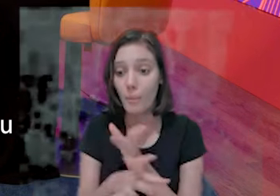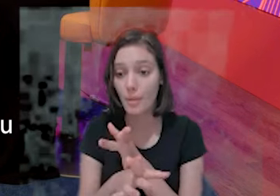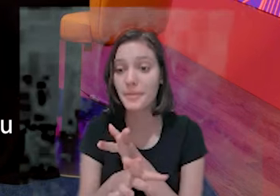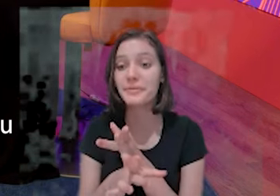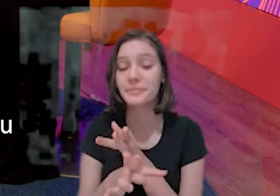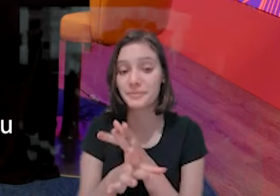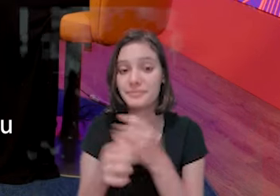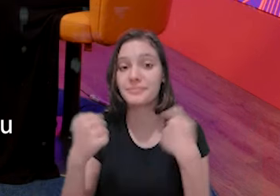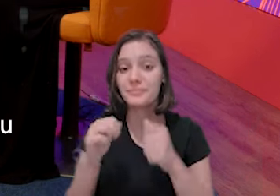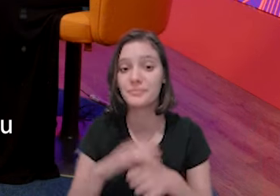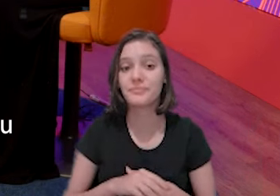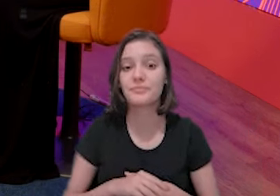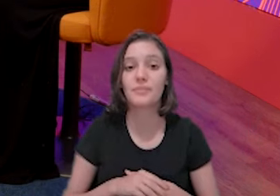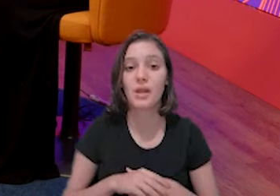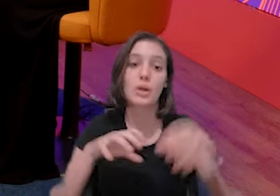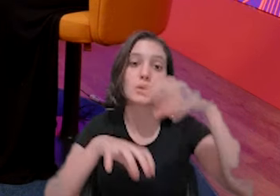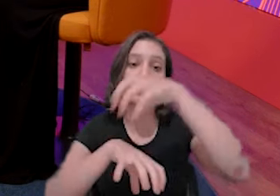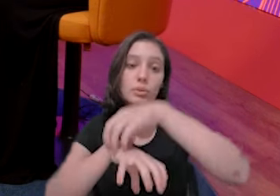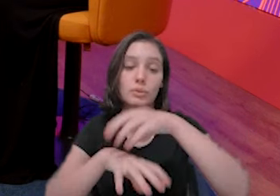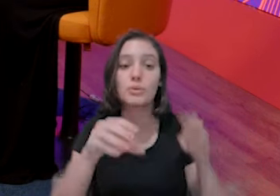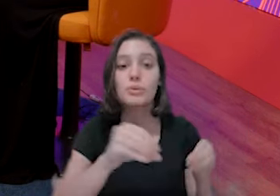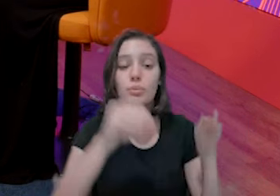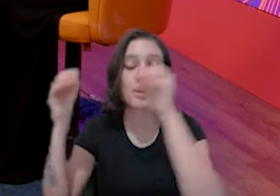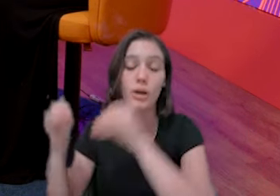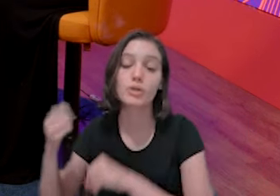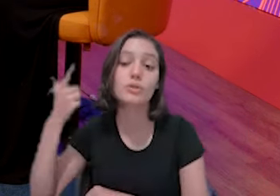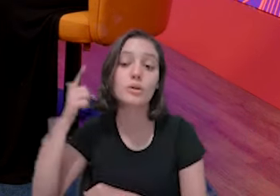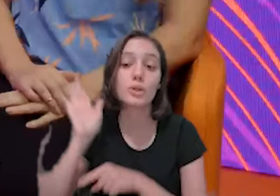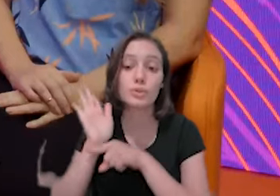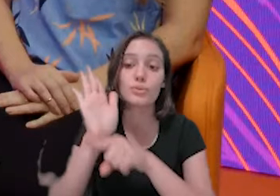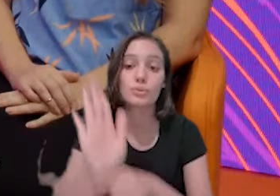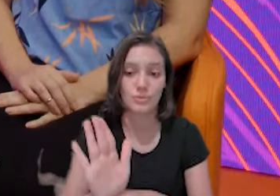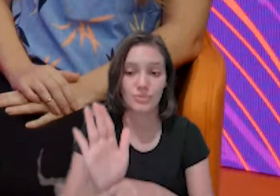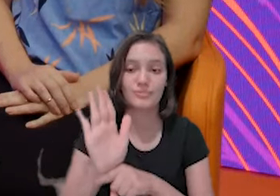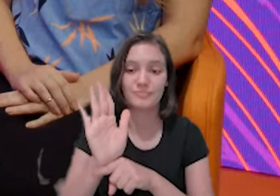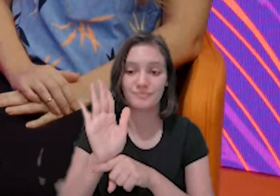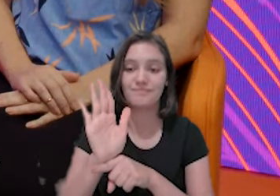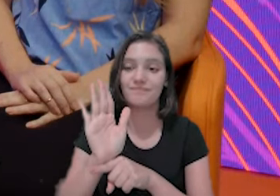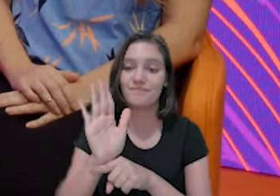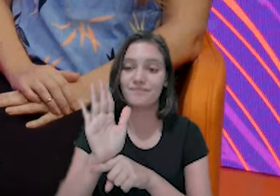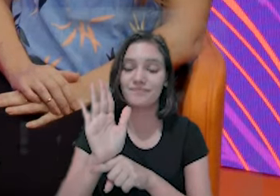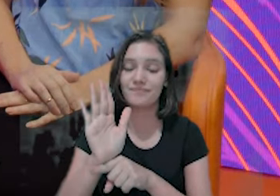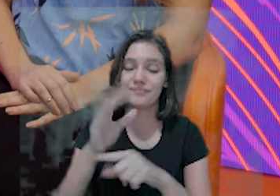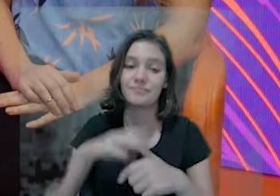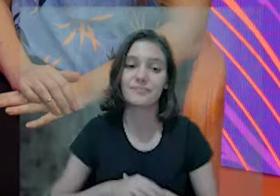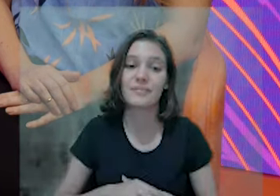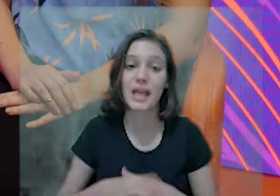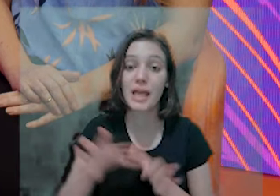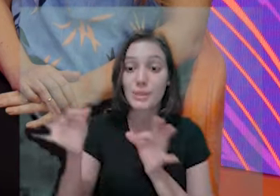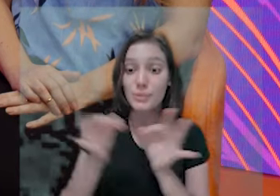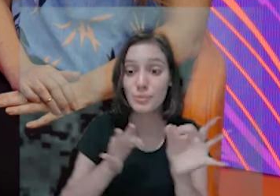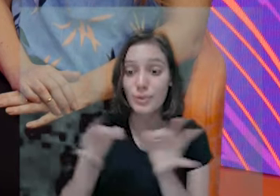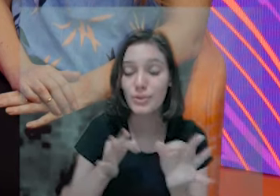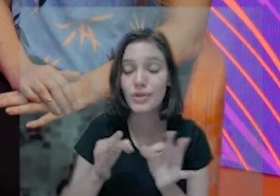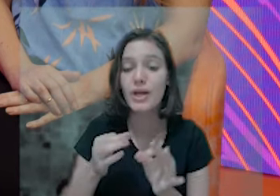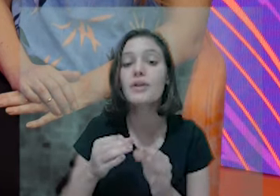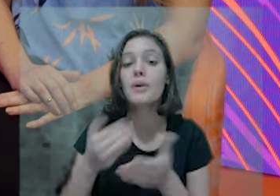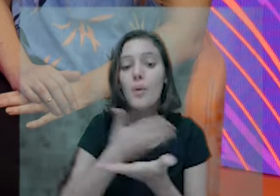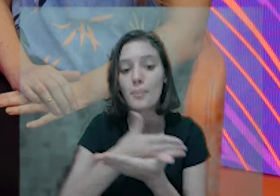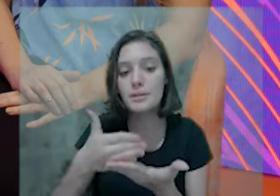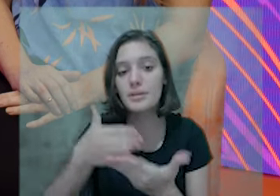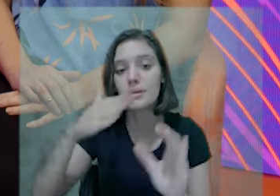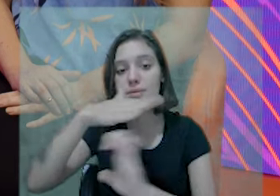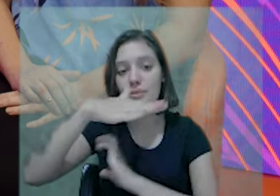passo que você deu ao ser a sua empresa? Isso mesmo, o centro do imigrante me ajudou muito, me brindou o suporte